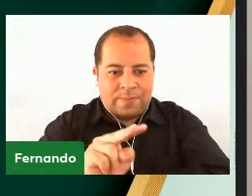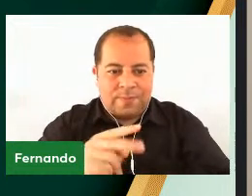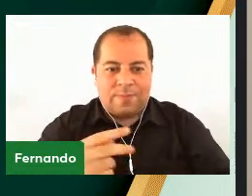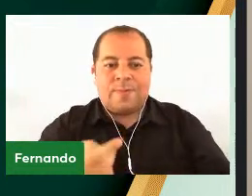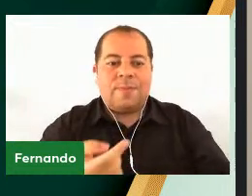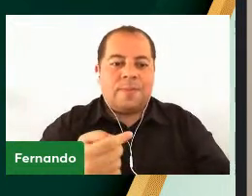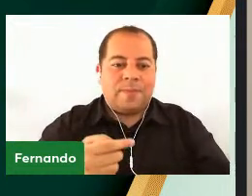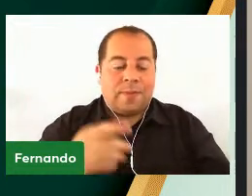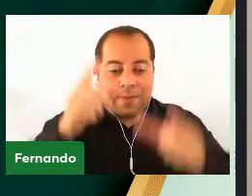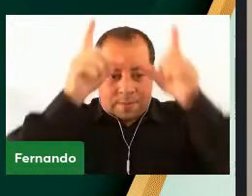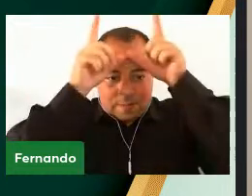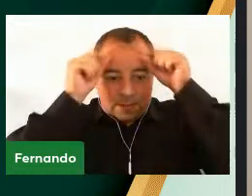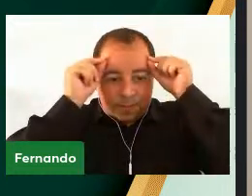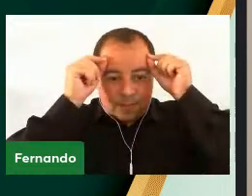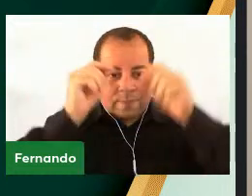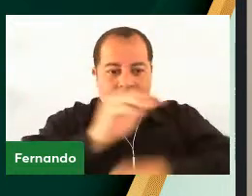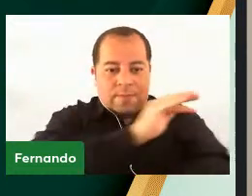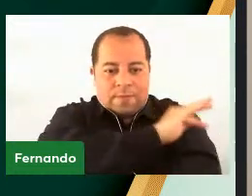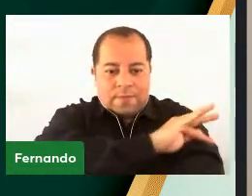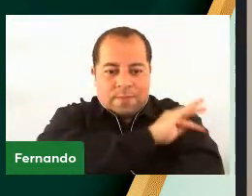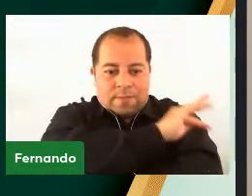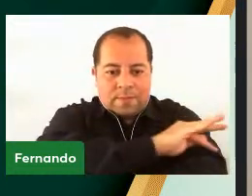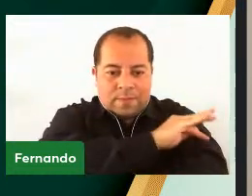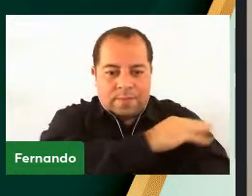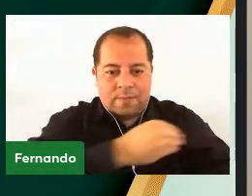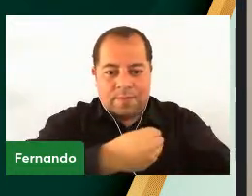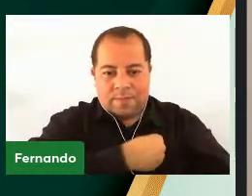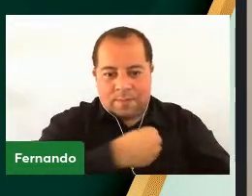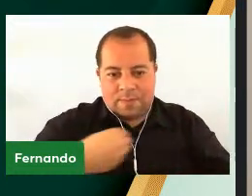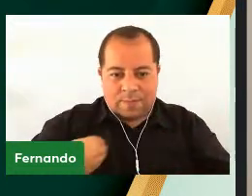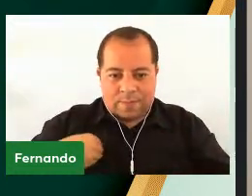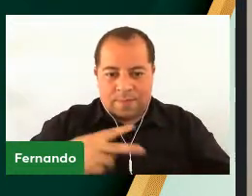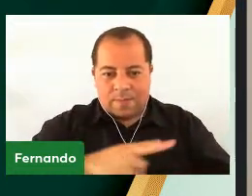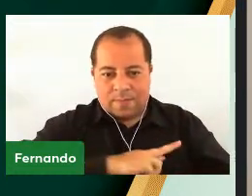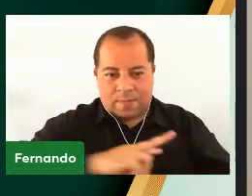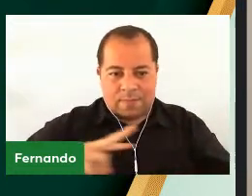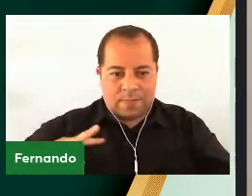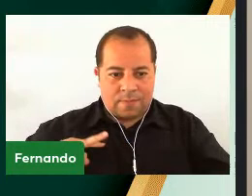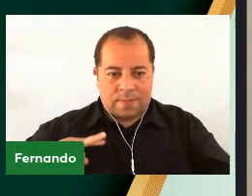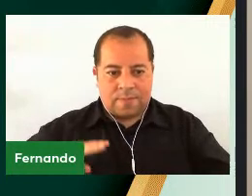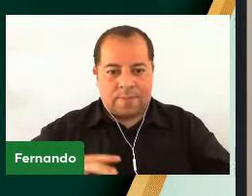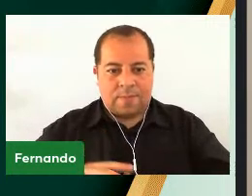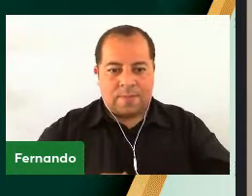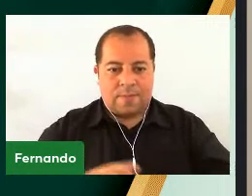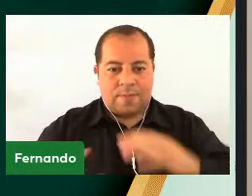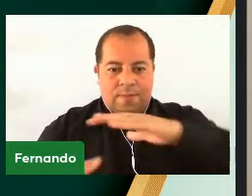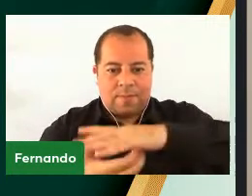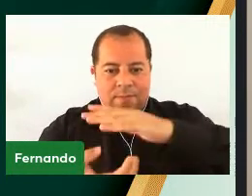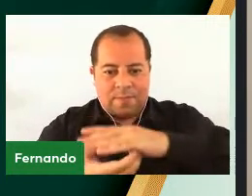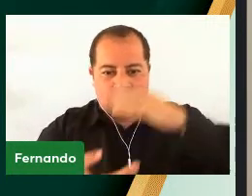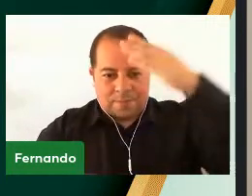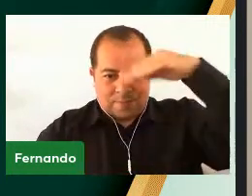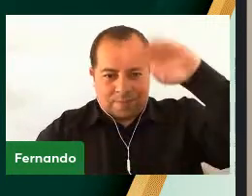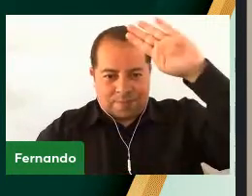Enfermagem, Farmácia e Medicina Veterinária do campus Uruguaiana.